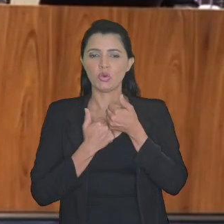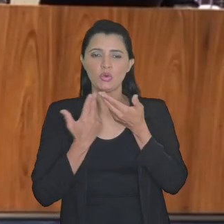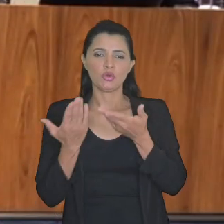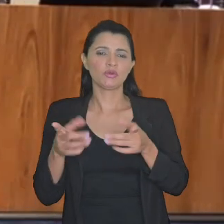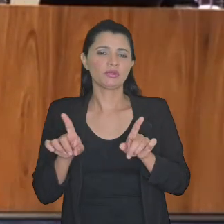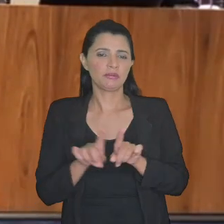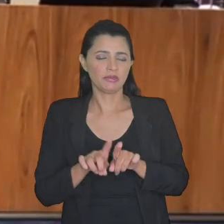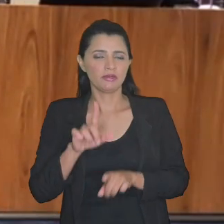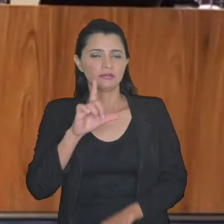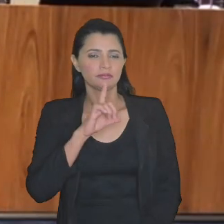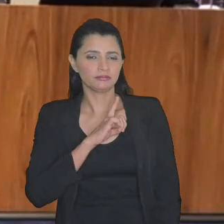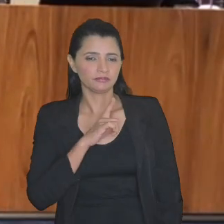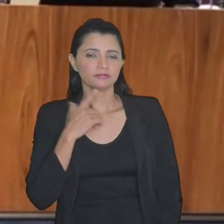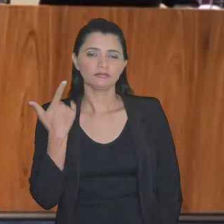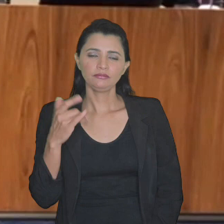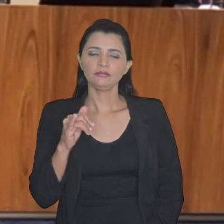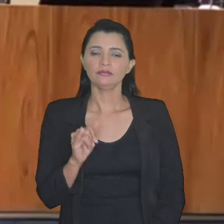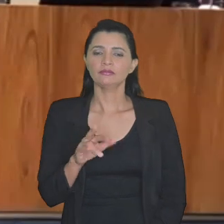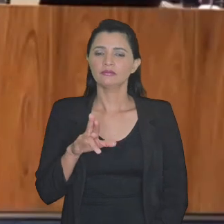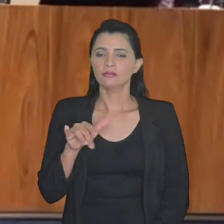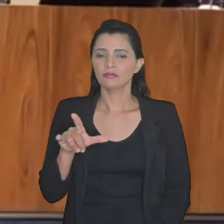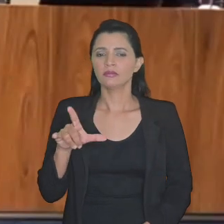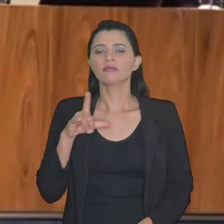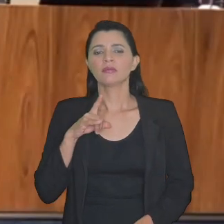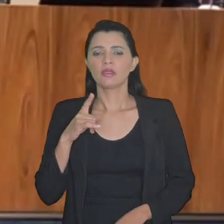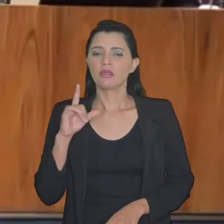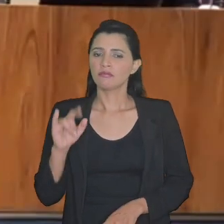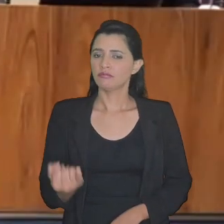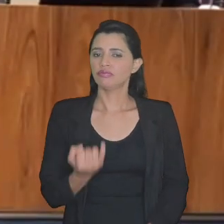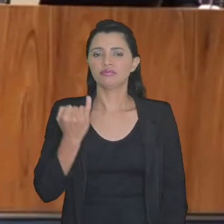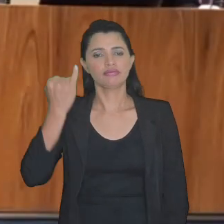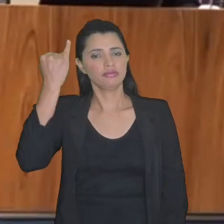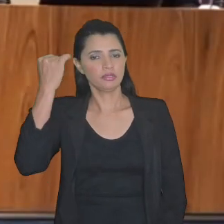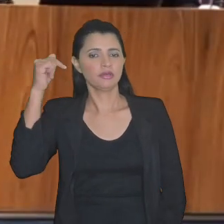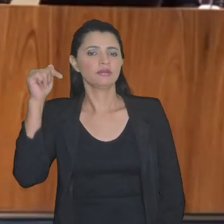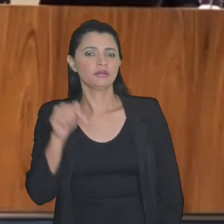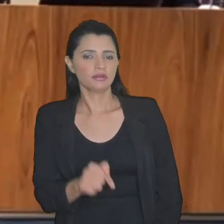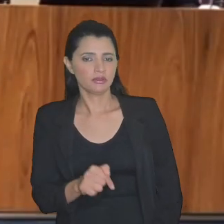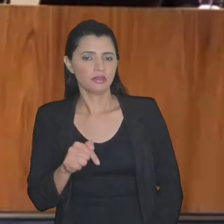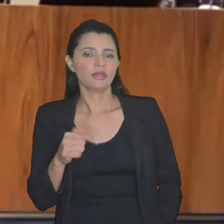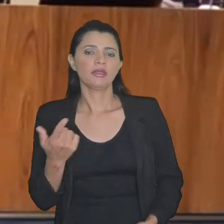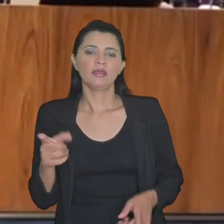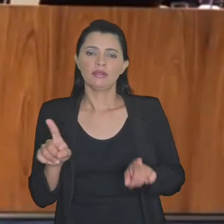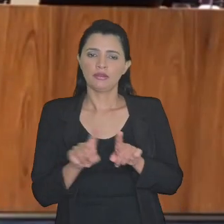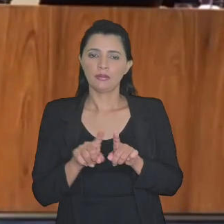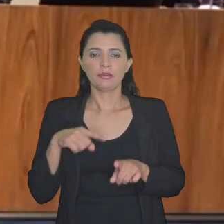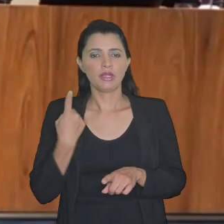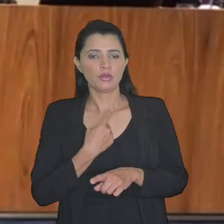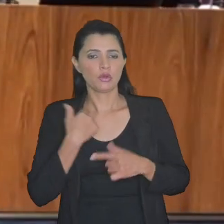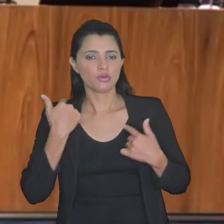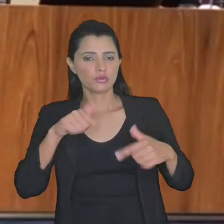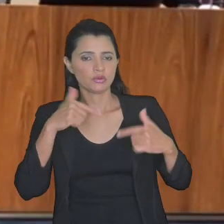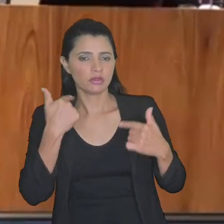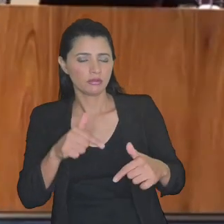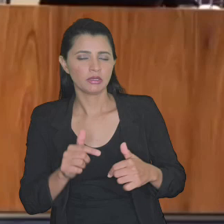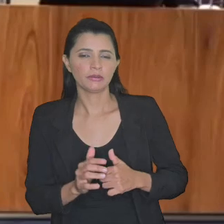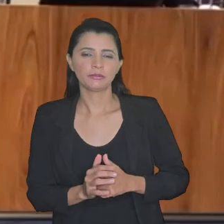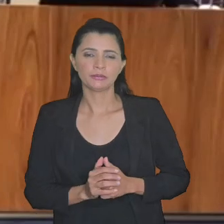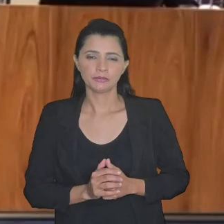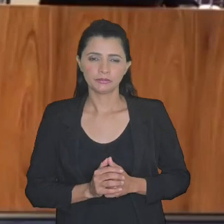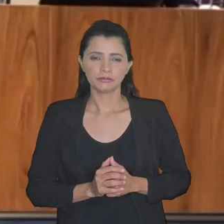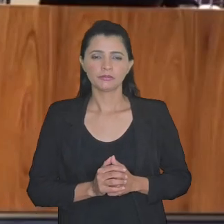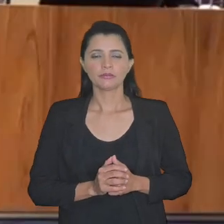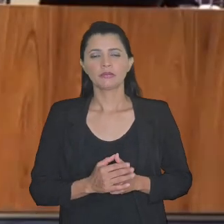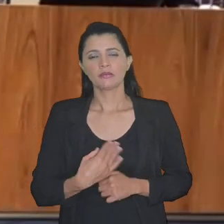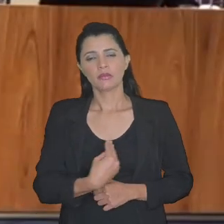o apoio do IRI que tem sido fundamental aqui também nas nossas